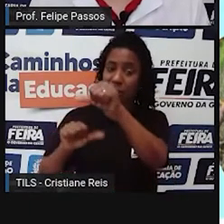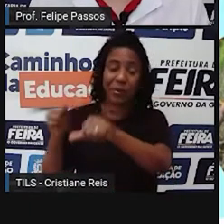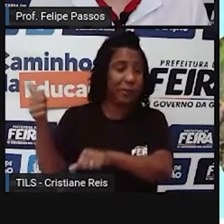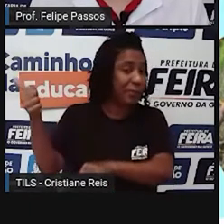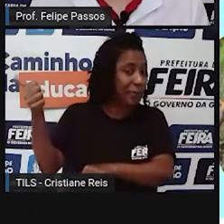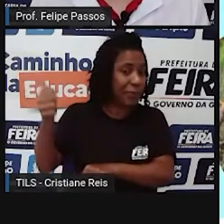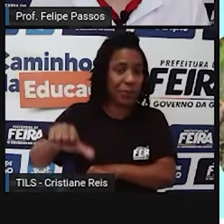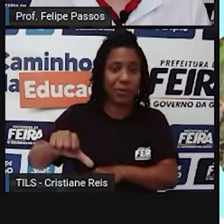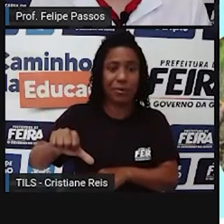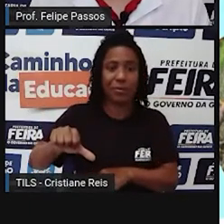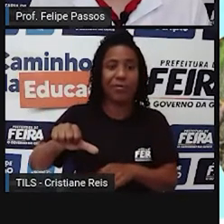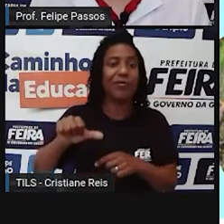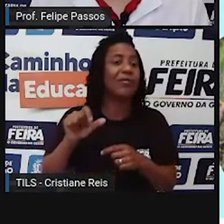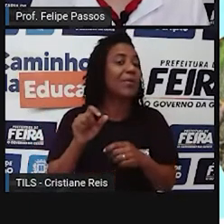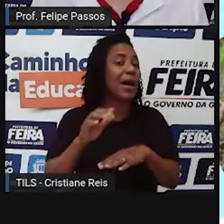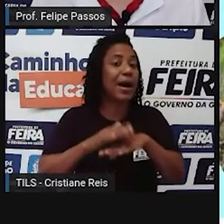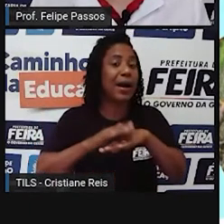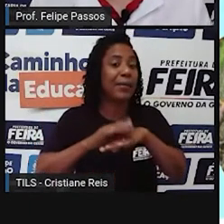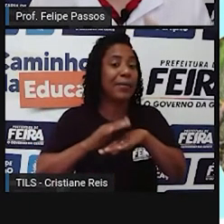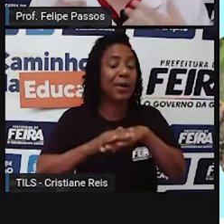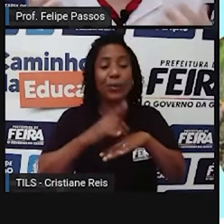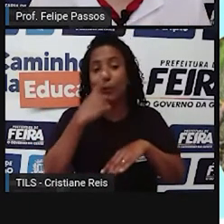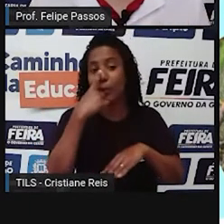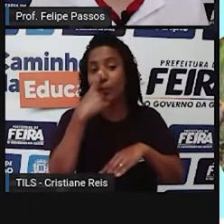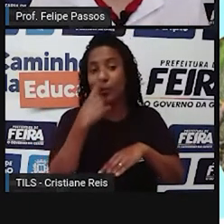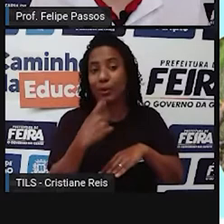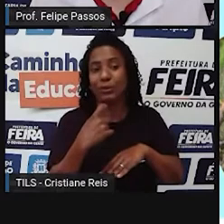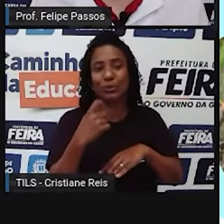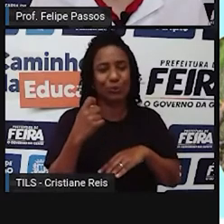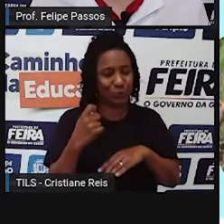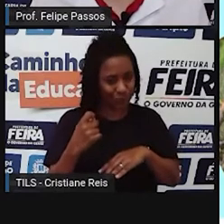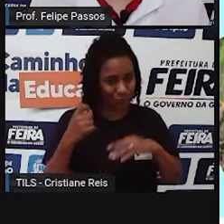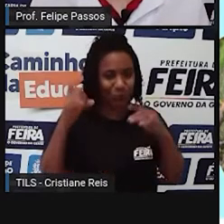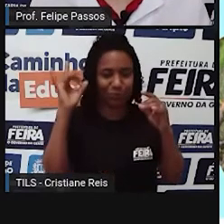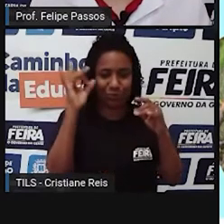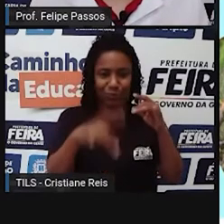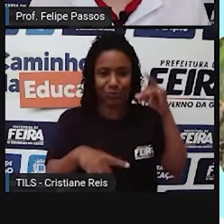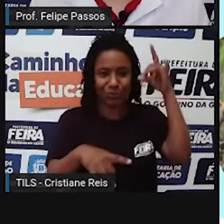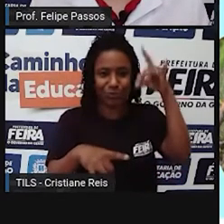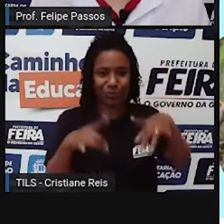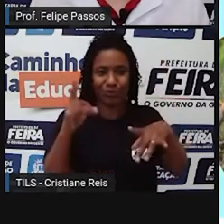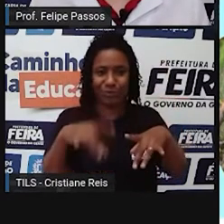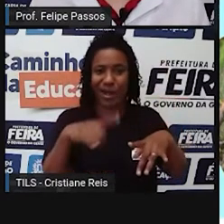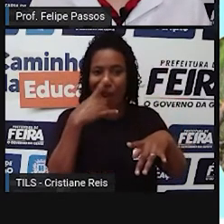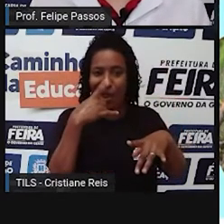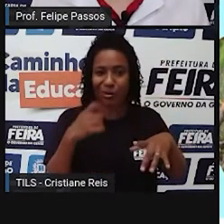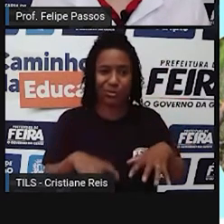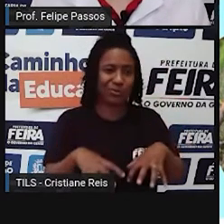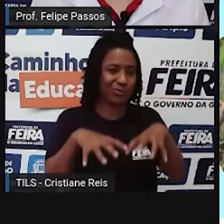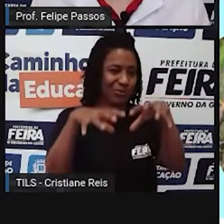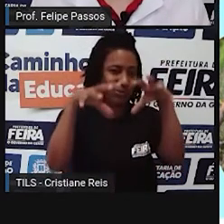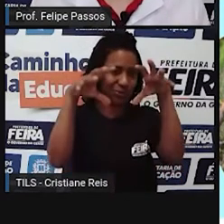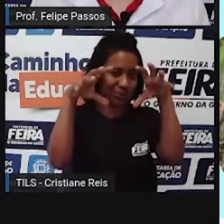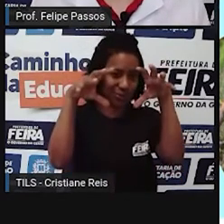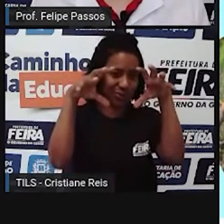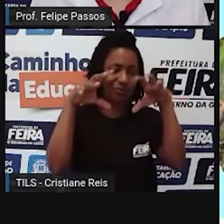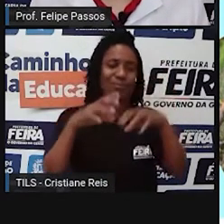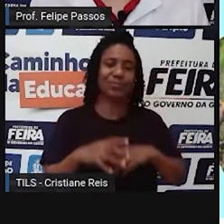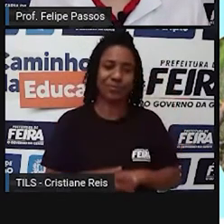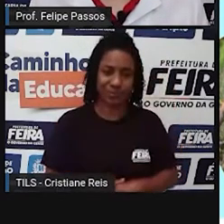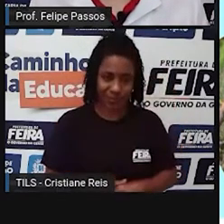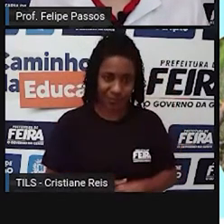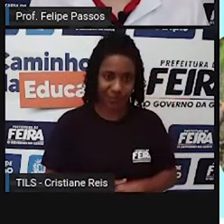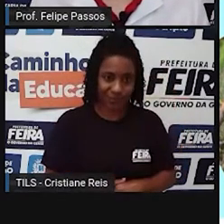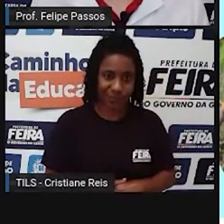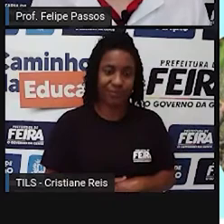humano é a produção de resíduos. A gente produz muito lixo, muito mesmo, né? E esse lixo acaba parando, se ele não